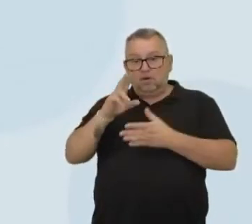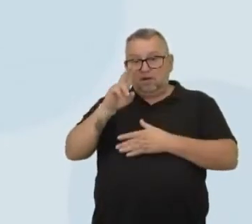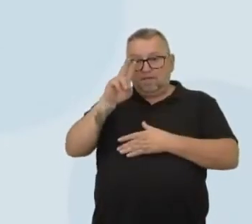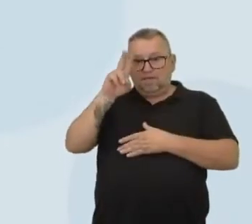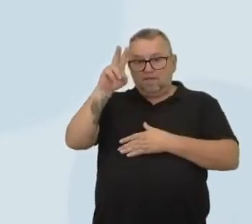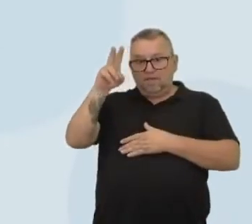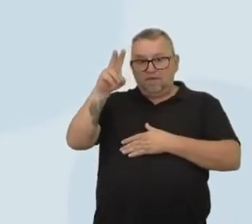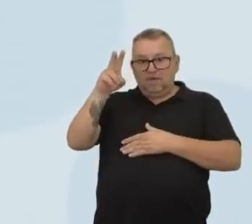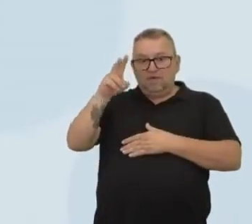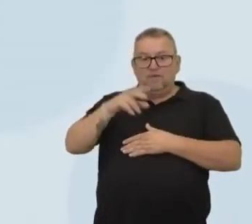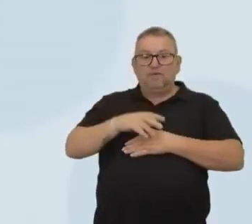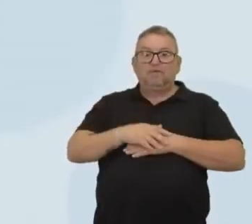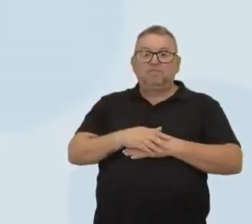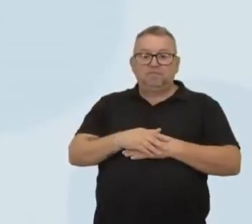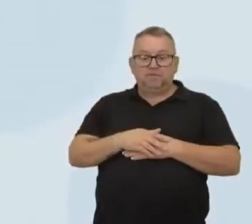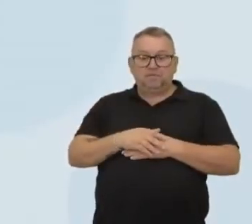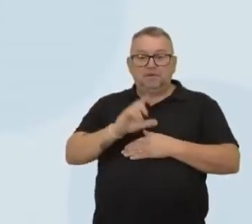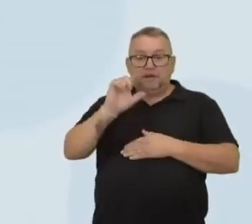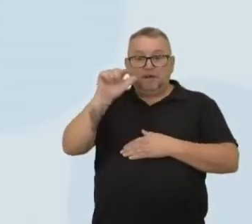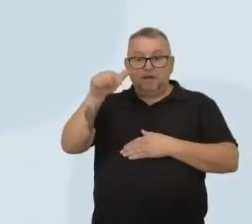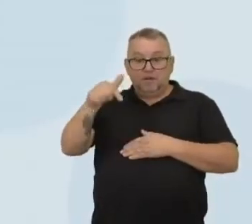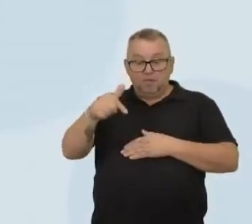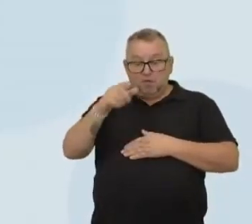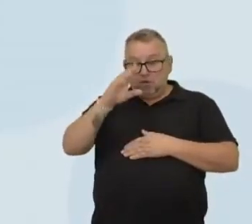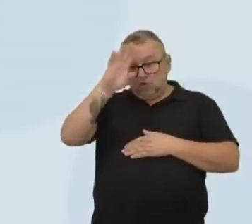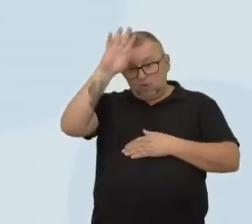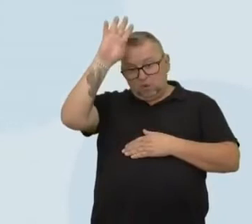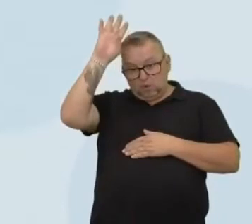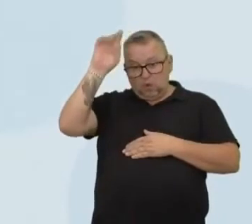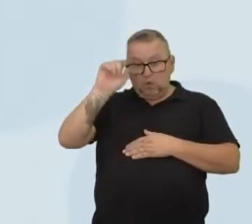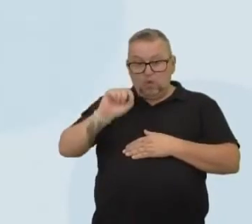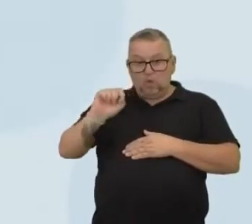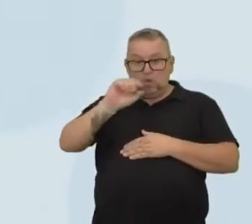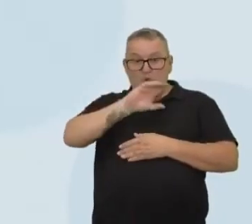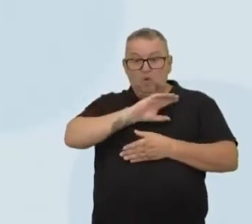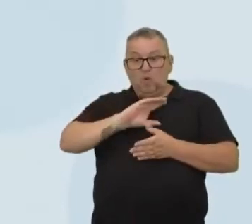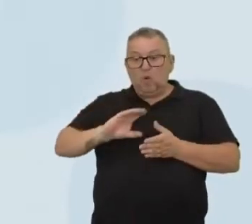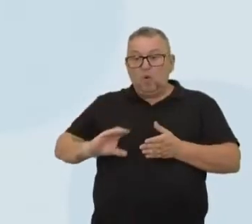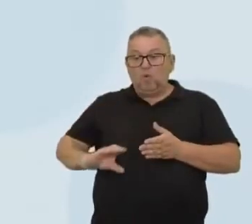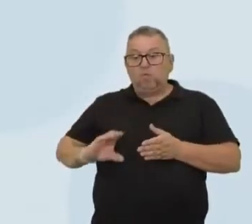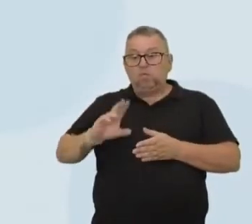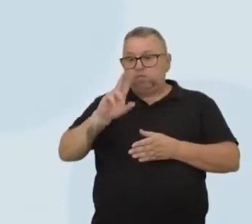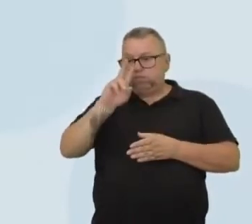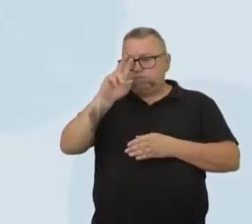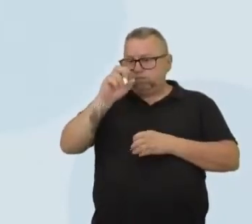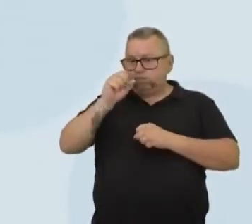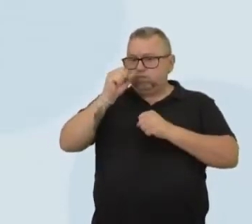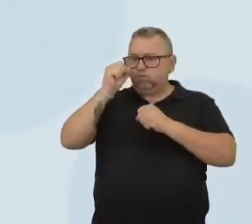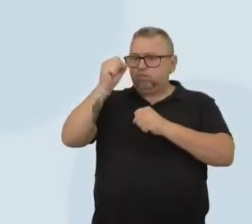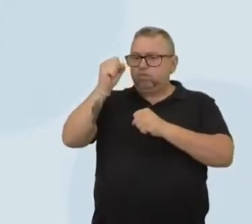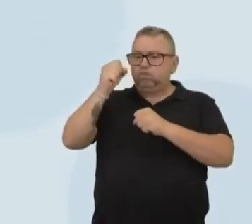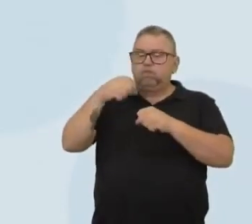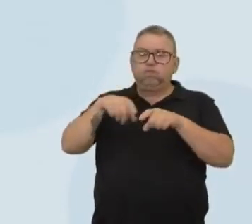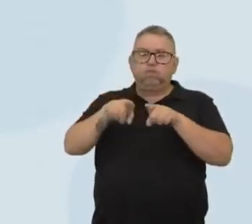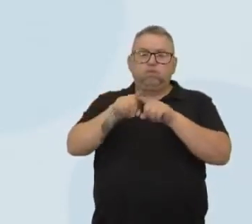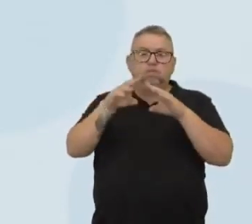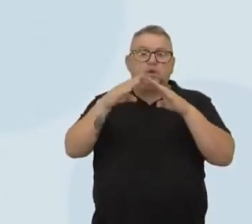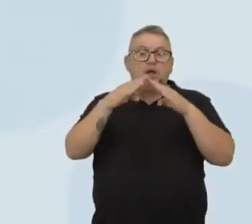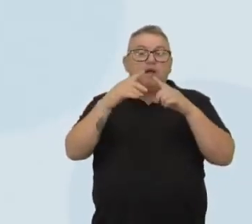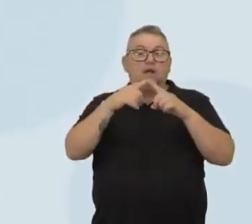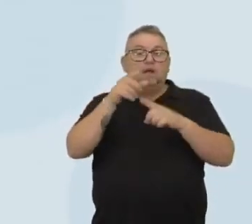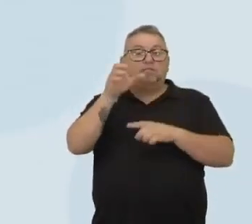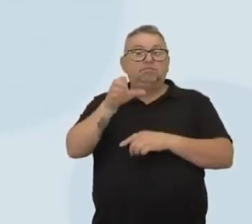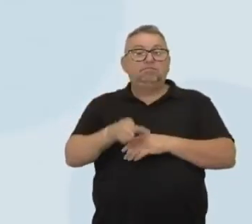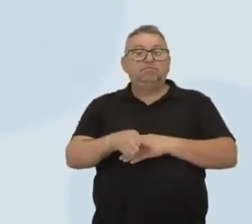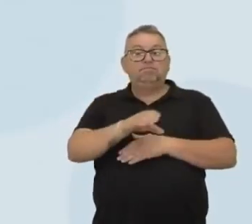nós sabemos que, depois da queda do Império Romano, o cristianismo ficou muito forte. E a Igreja Católica, ela se